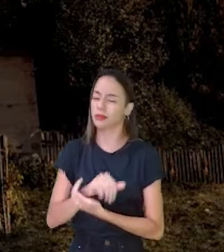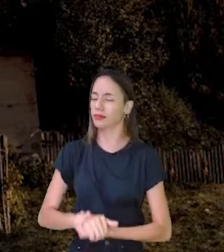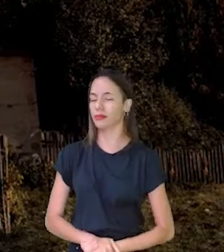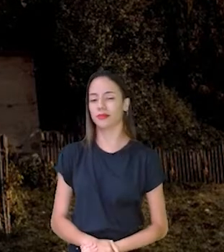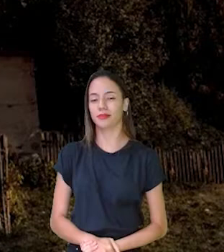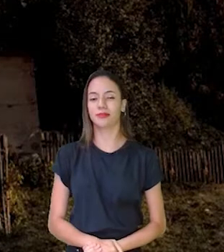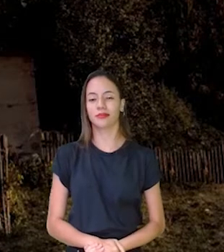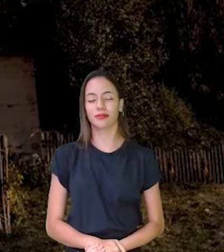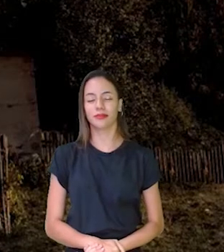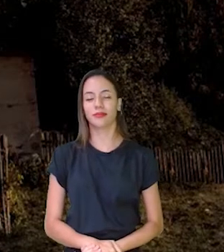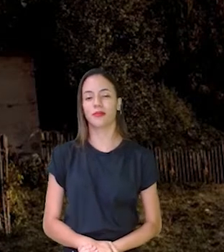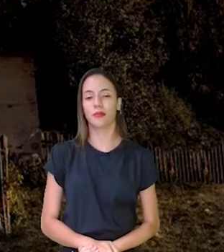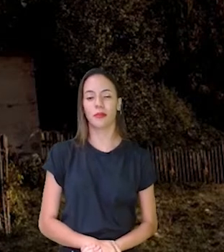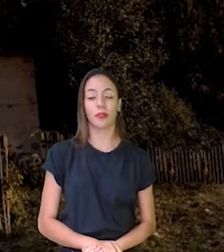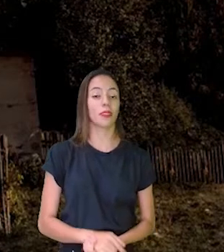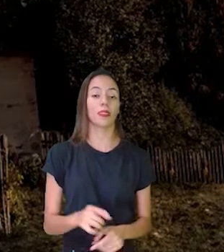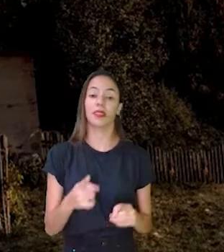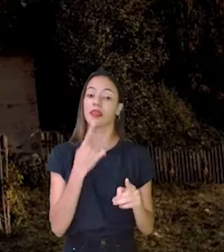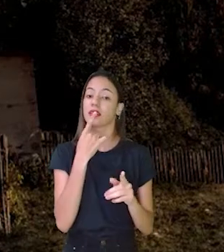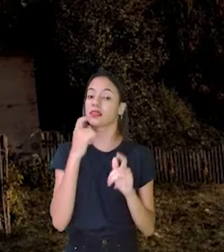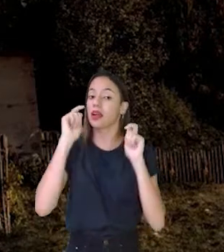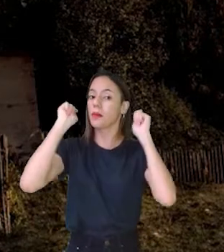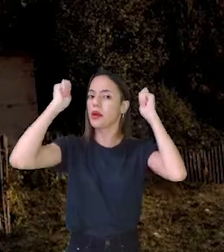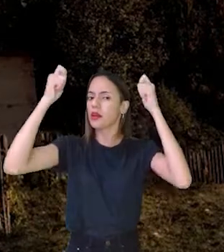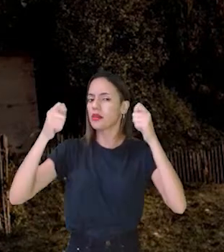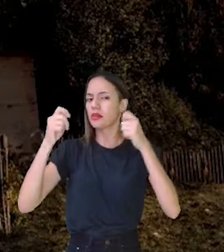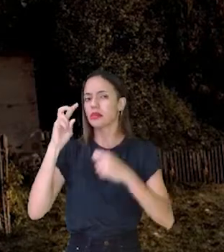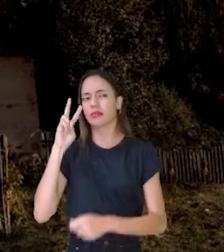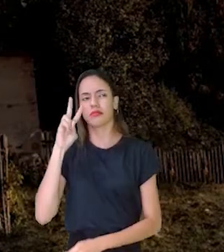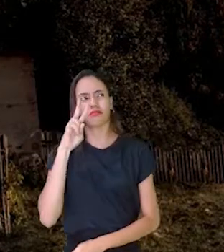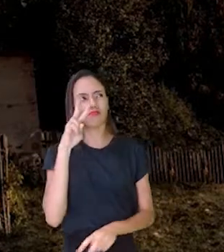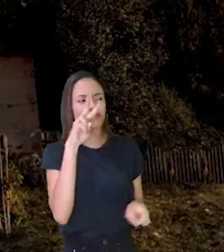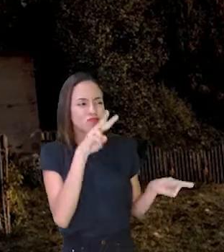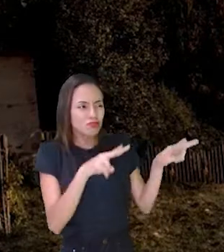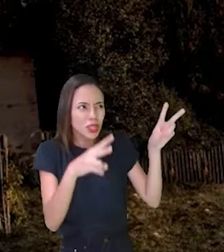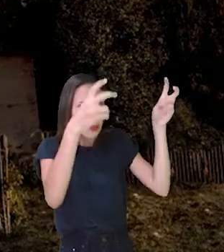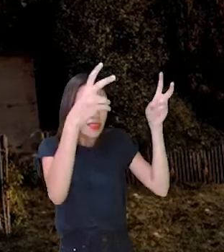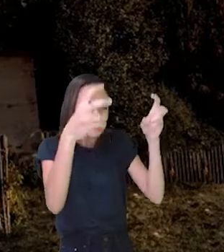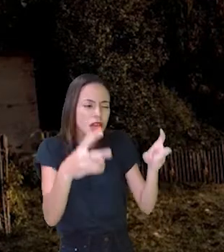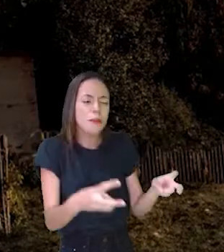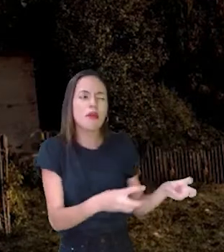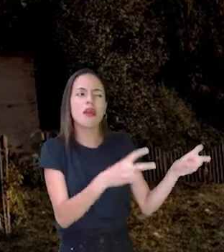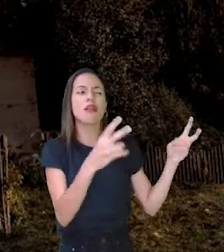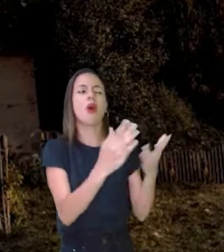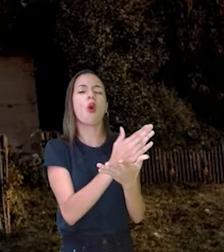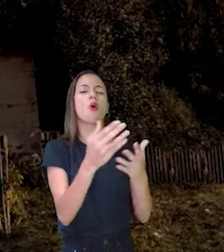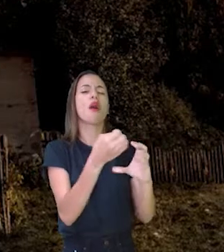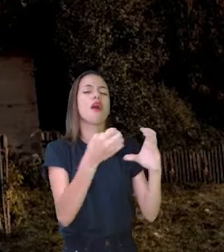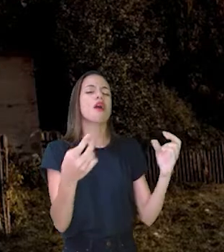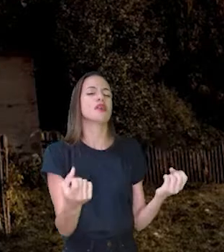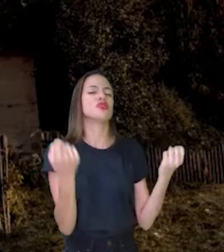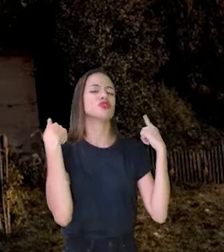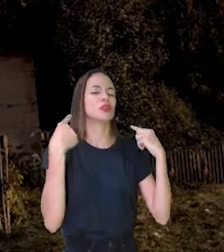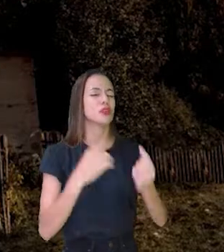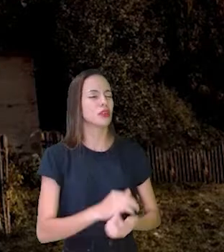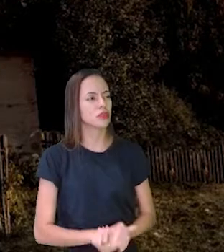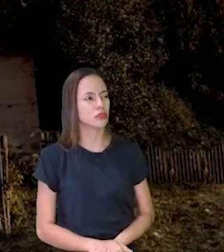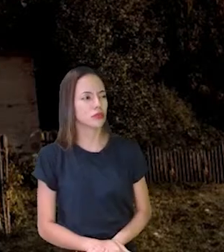Mas A chapeuzinho Viu Mais e mais Coisas Estranhas Ela viu também